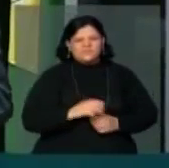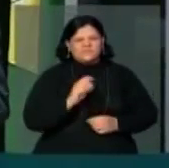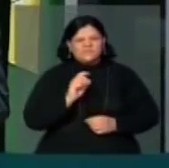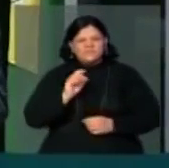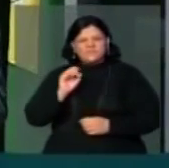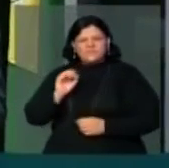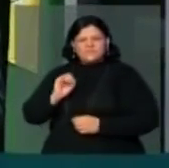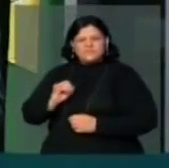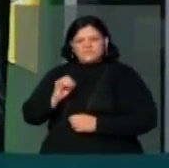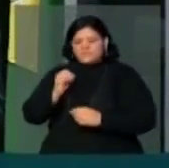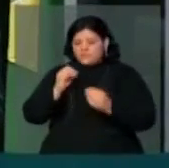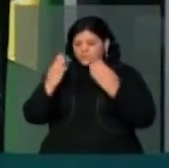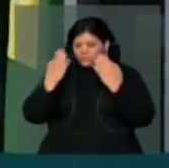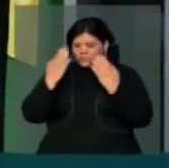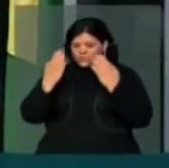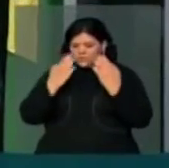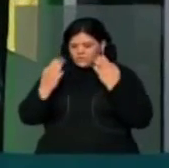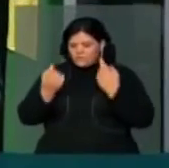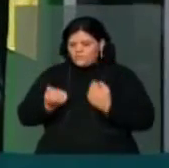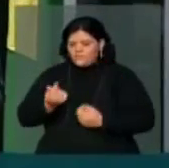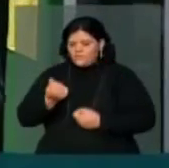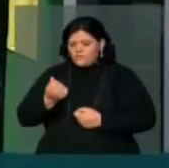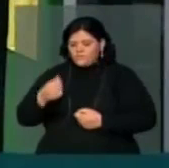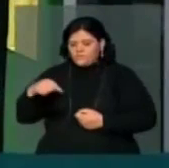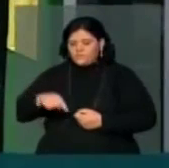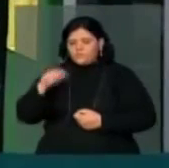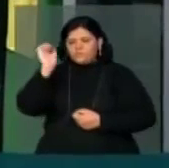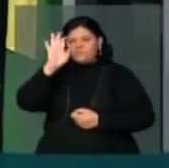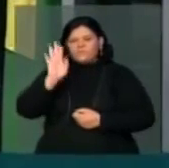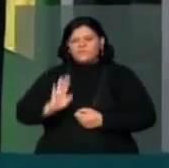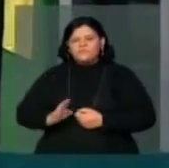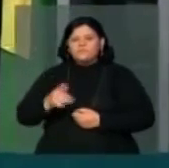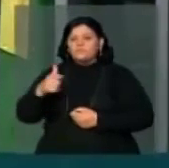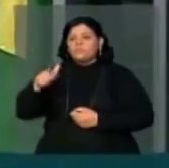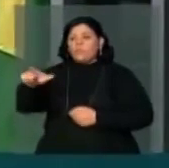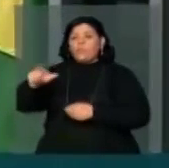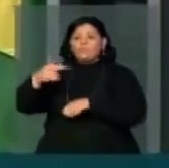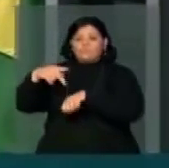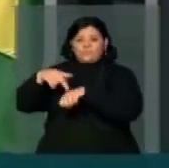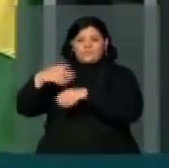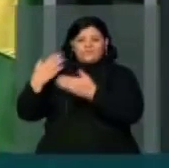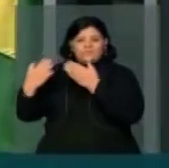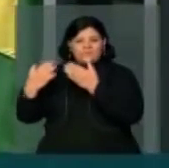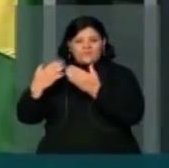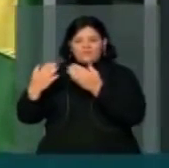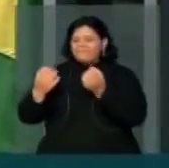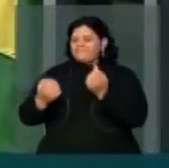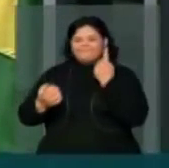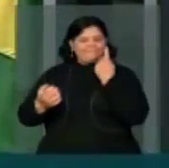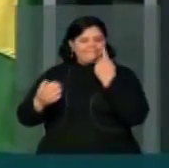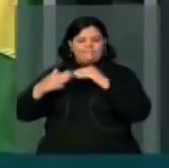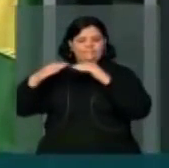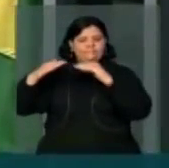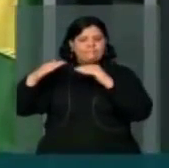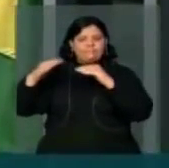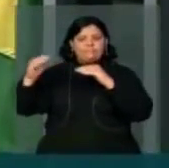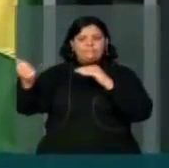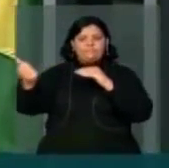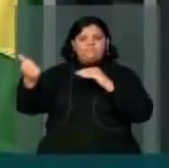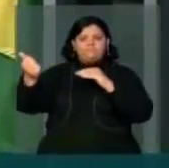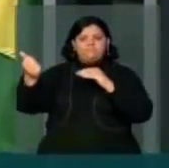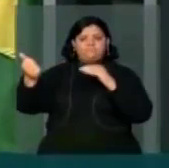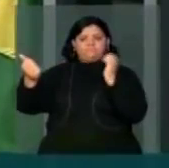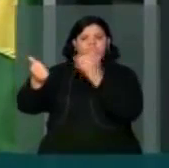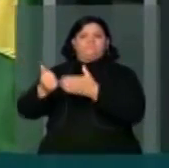os preços praticados no Brasil com os de outros países, a disparidade é gigantesca e não permite muita